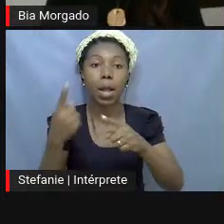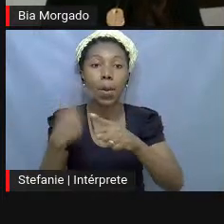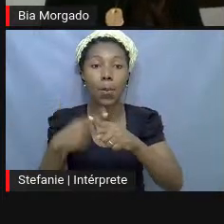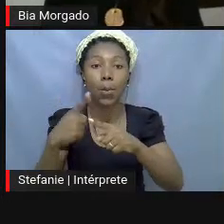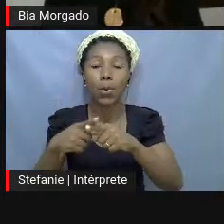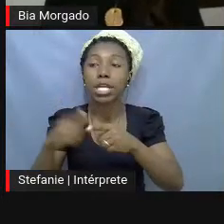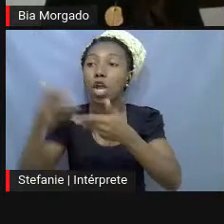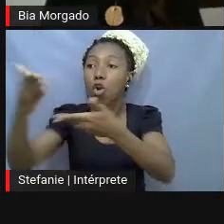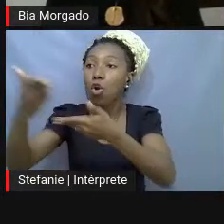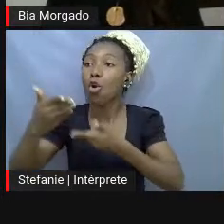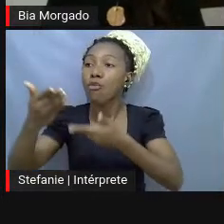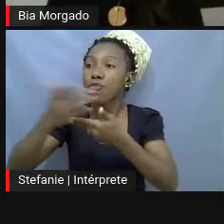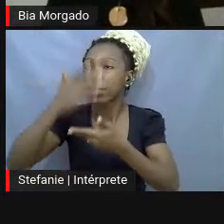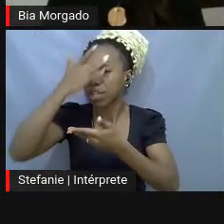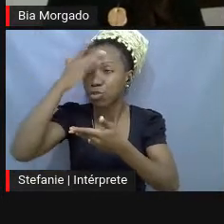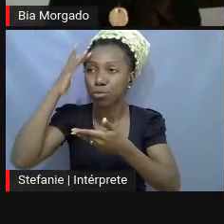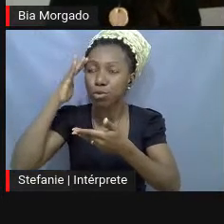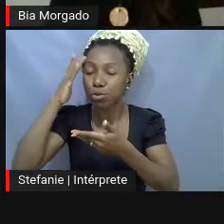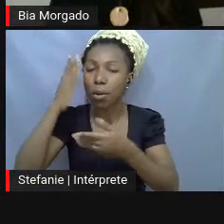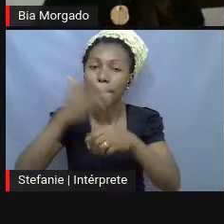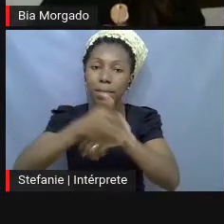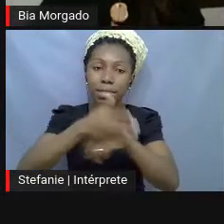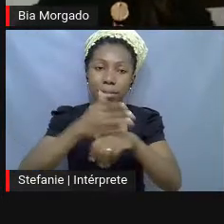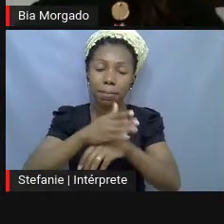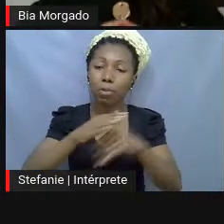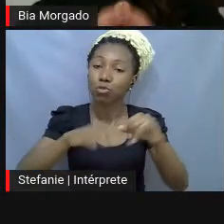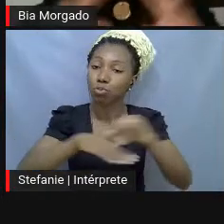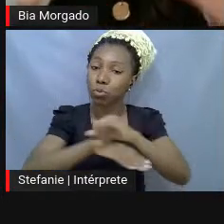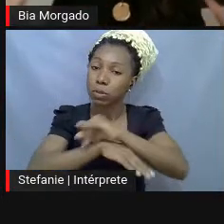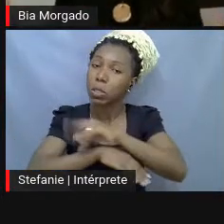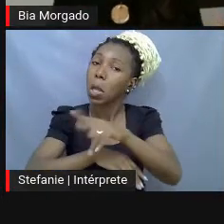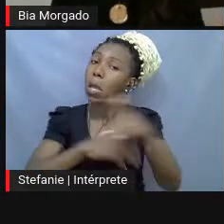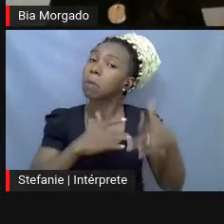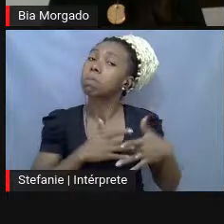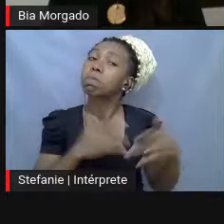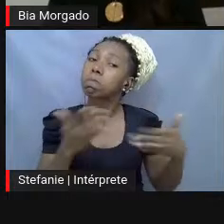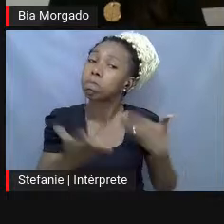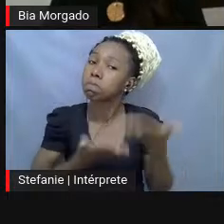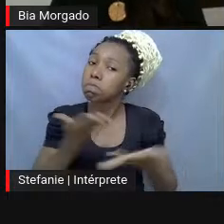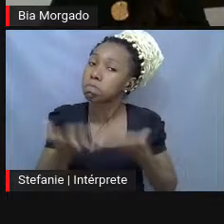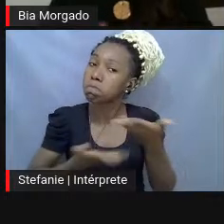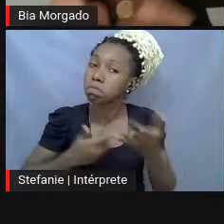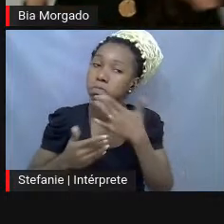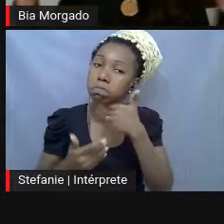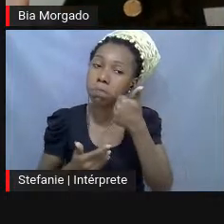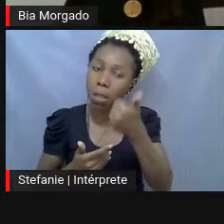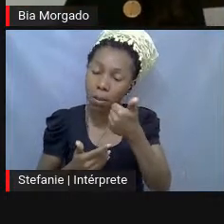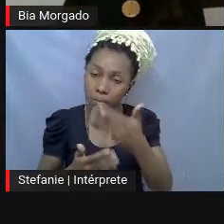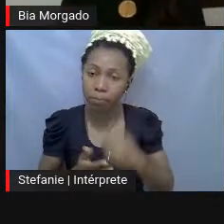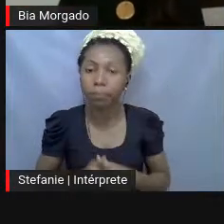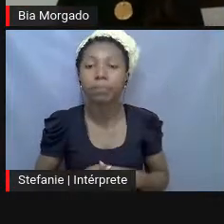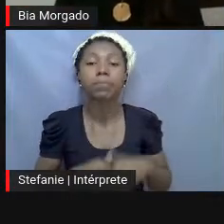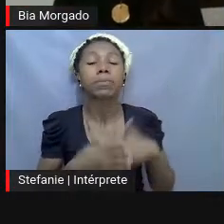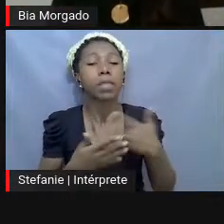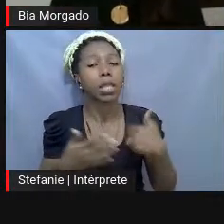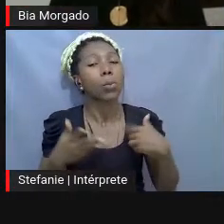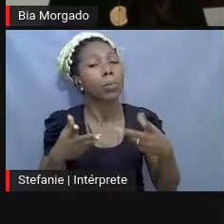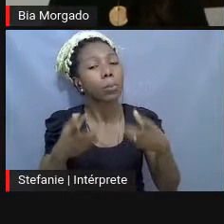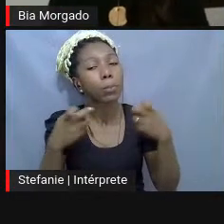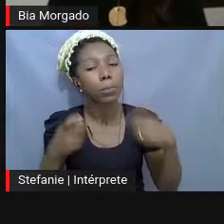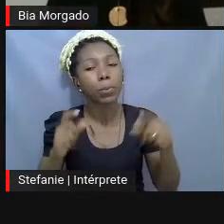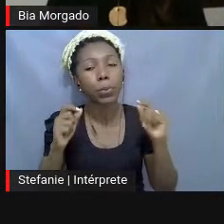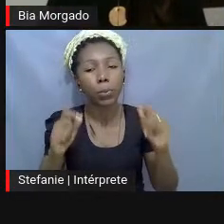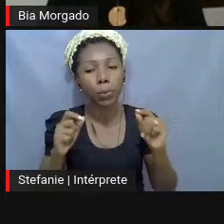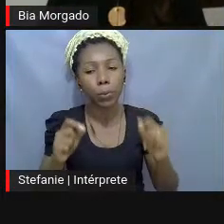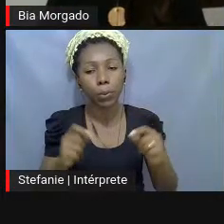são gentilíssimos. Também existe esse discurso que eu percebi já, inclusive eu até talvez pensasse um pouco